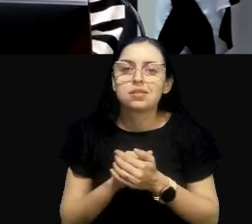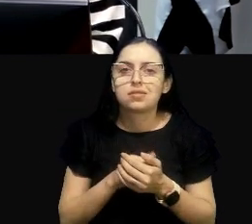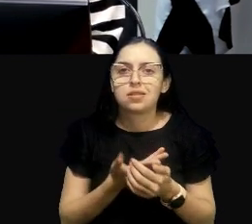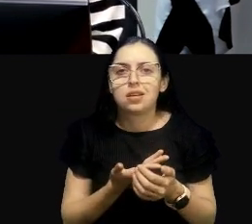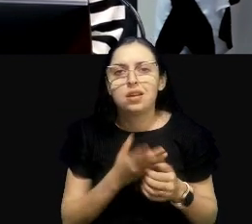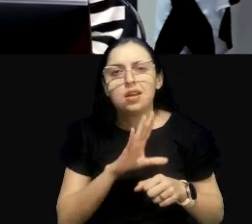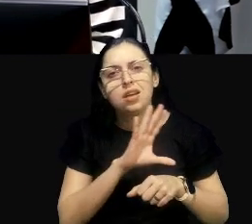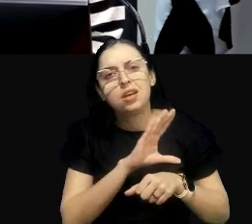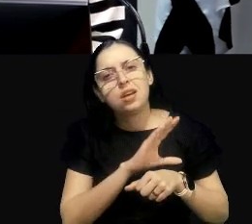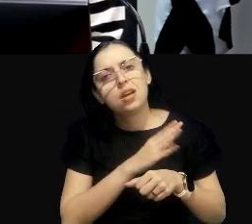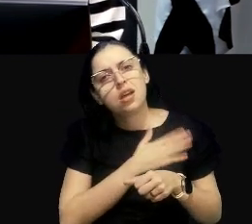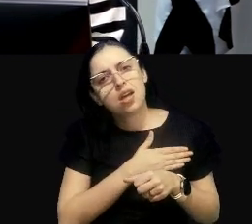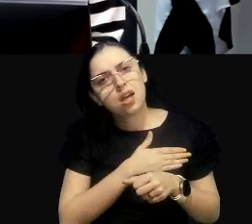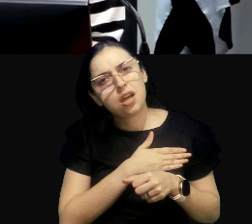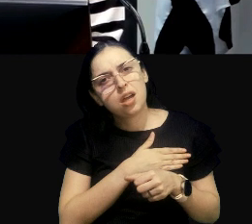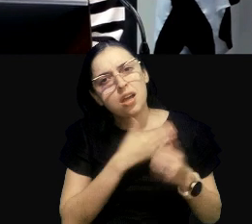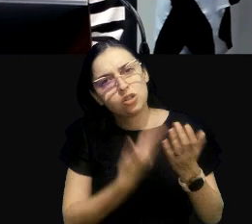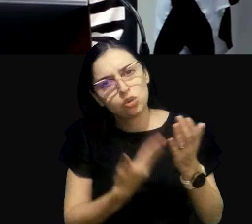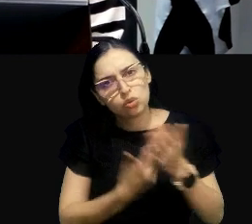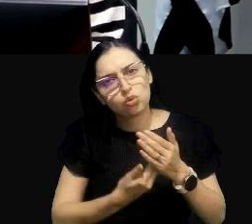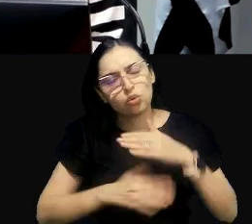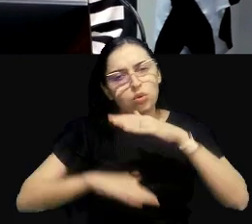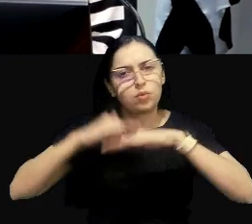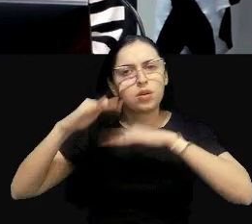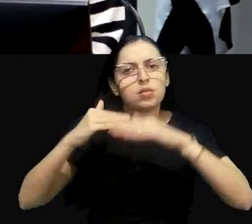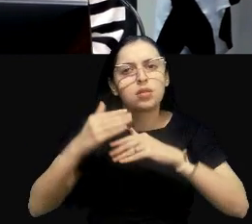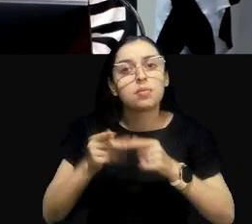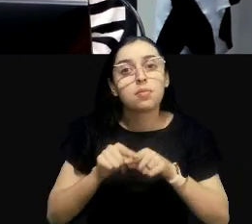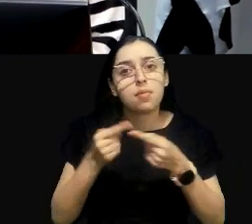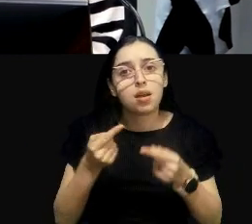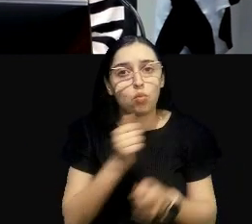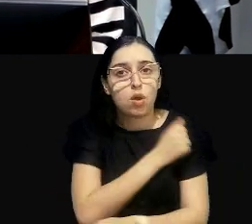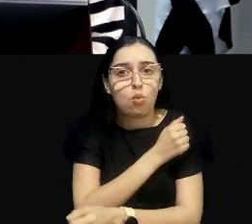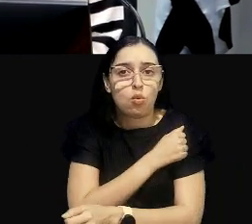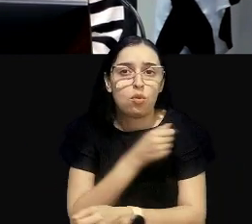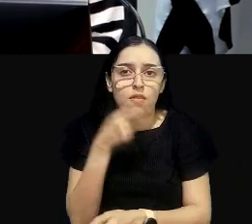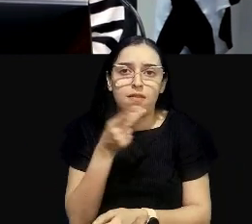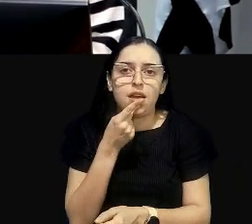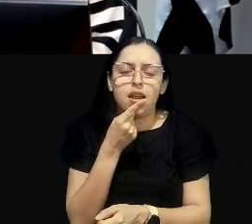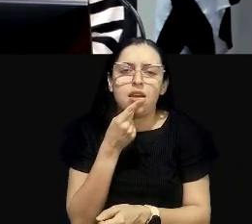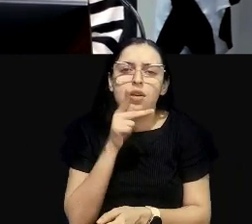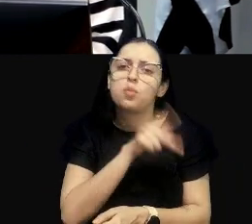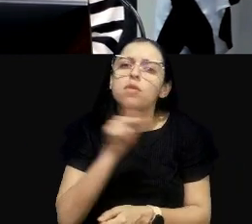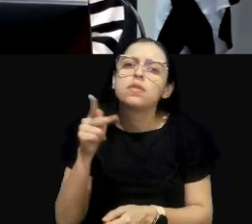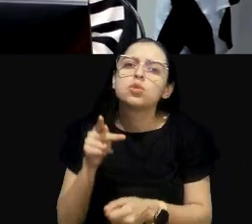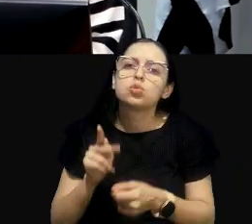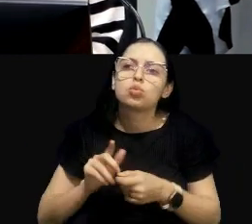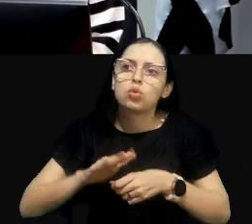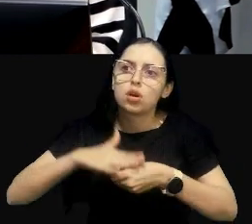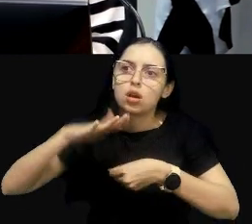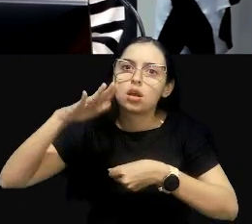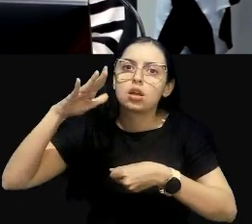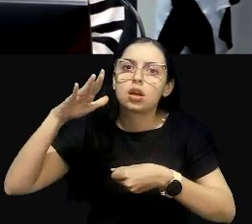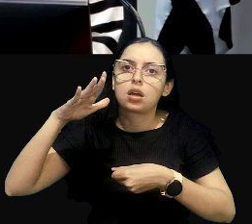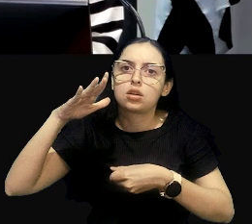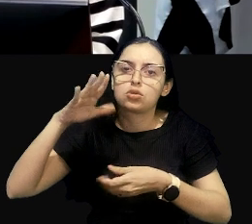o estudante fala assim, mas professora, às vezes tem uma quantidade de volume, leia.